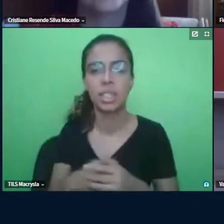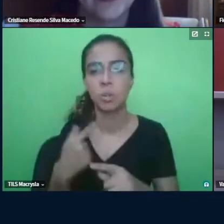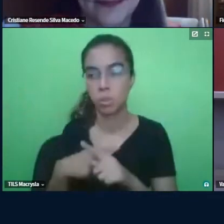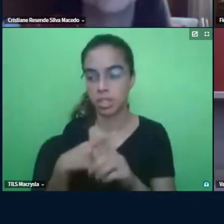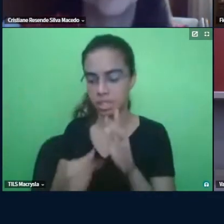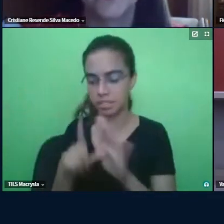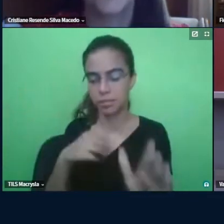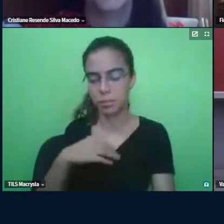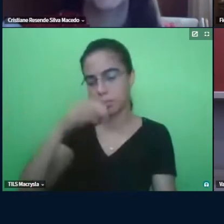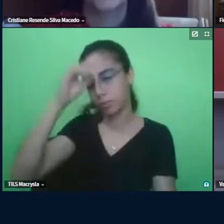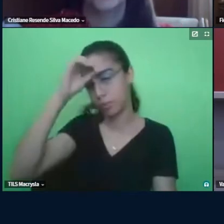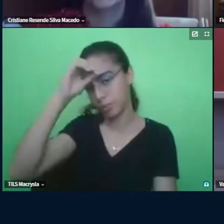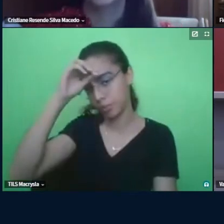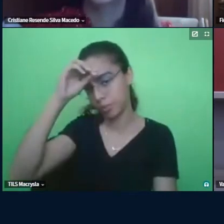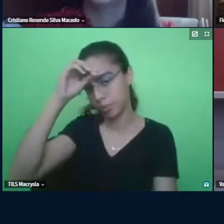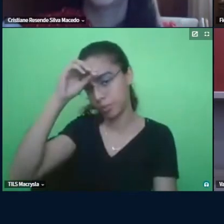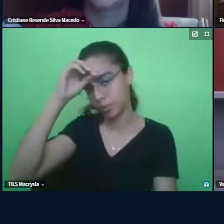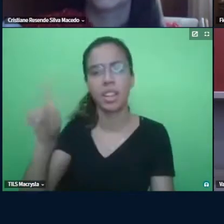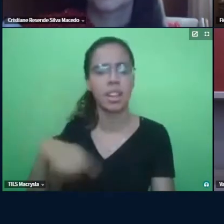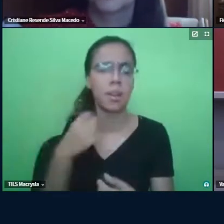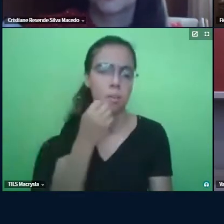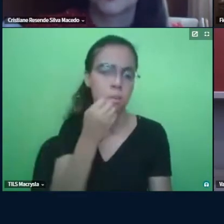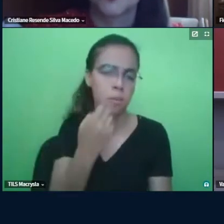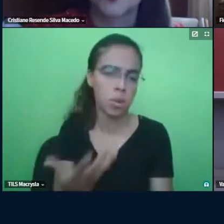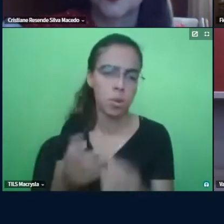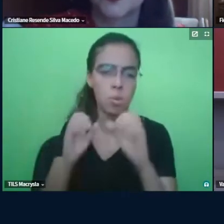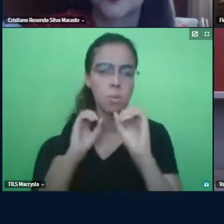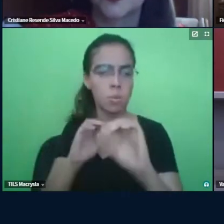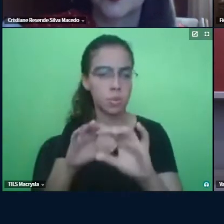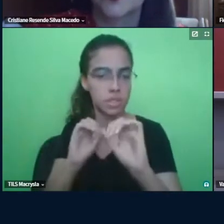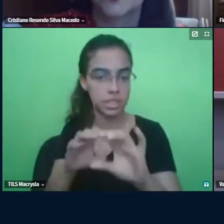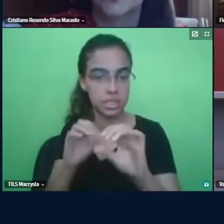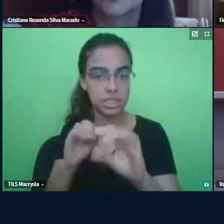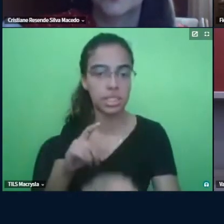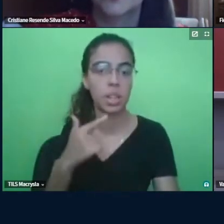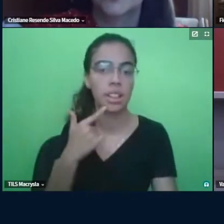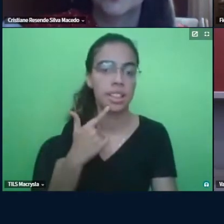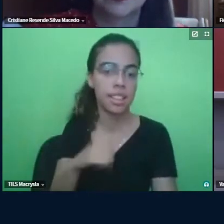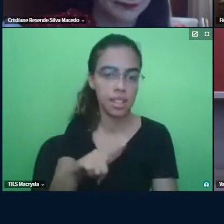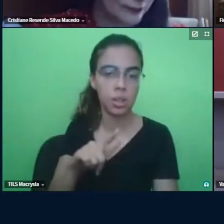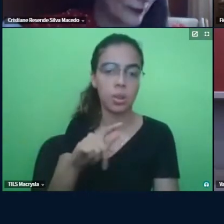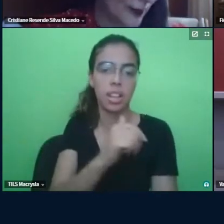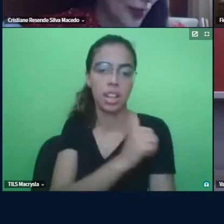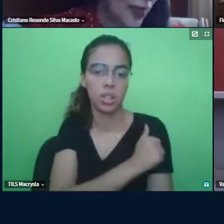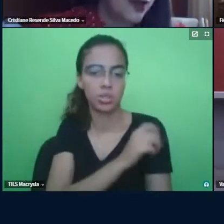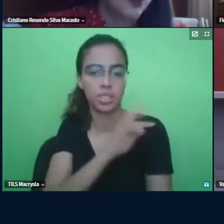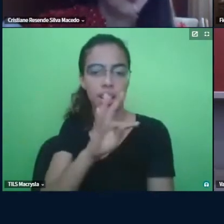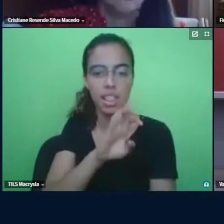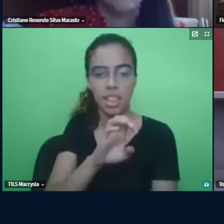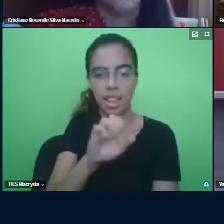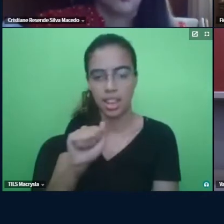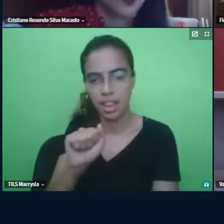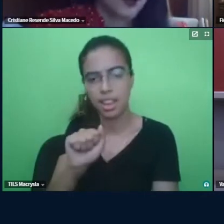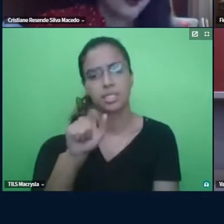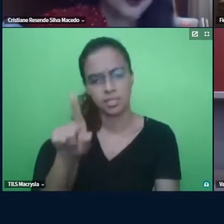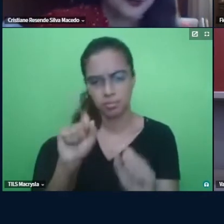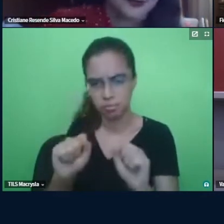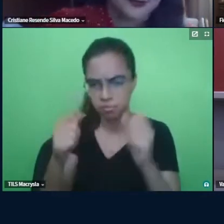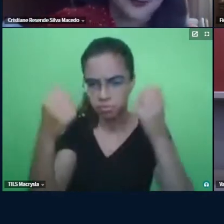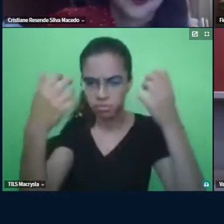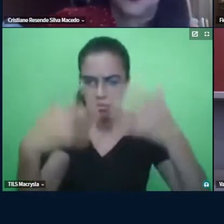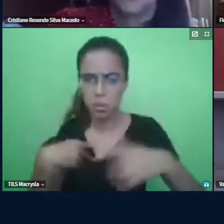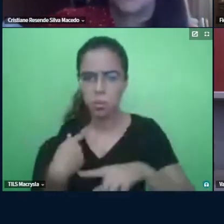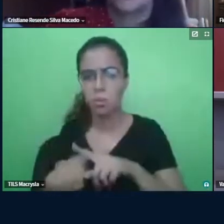conhecia, é benéfica para o ensino de línguas a alunos com TEA? Explica um pouquinho melhor sobre isso, até